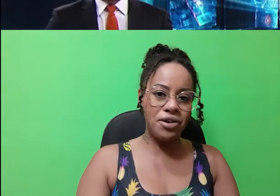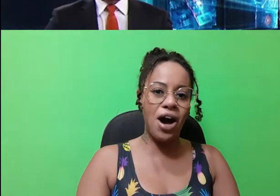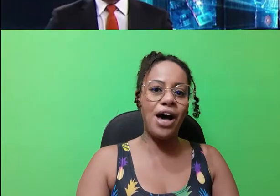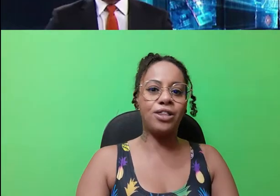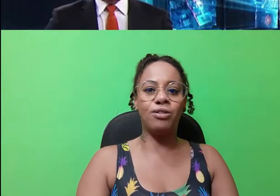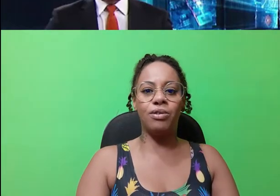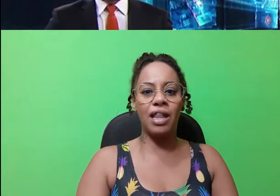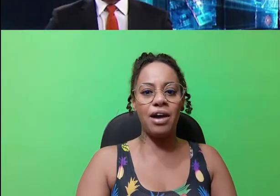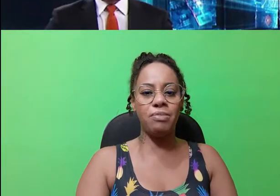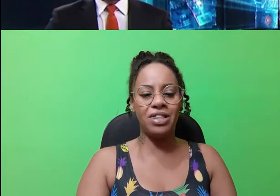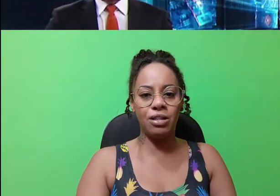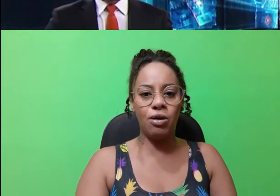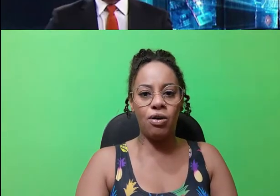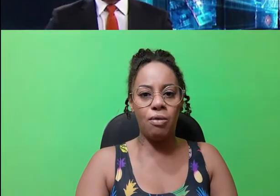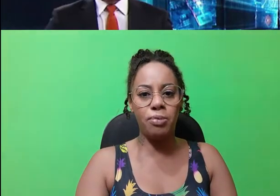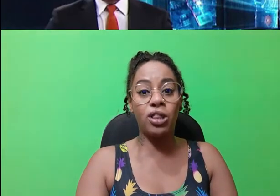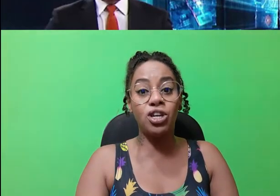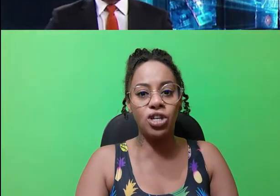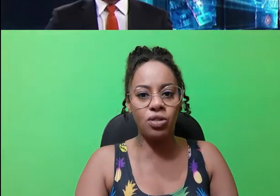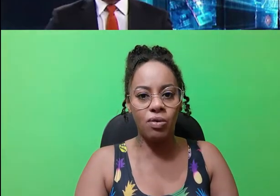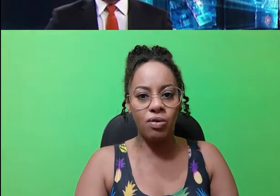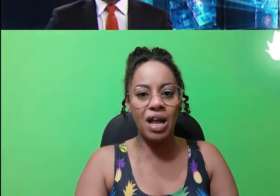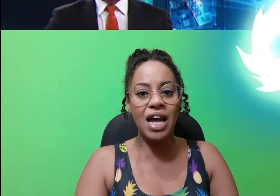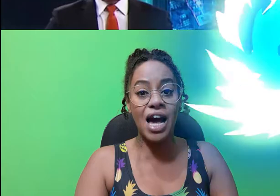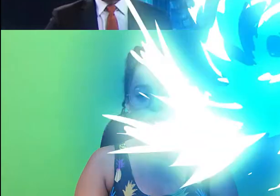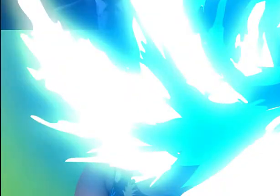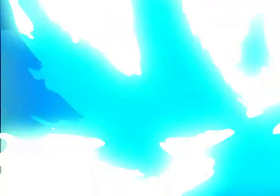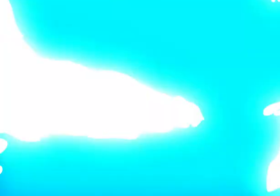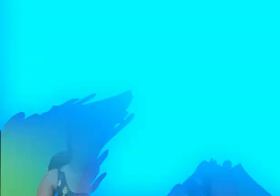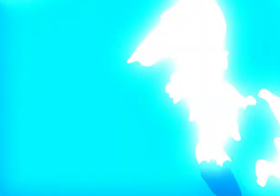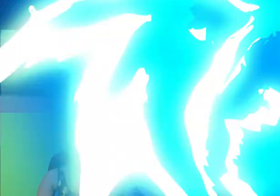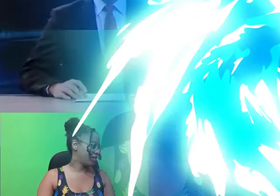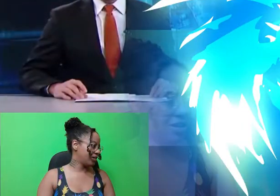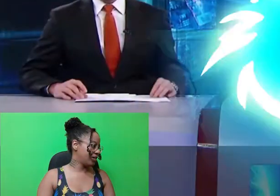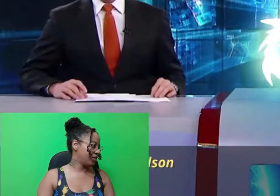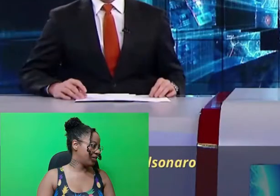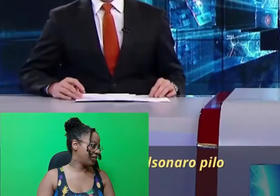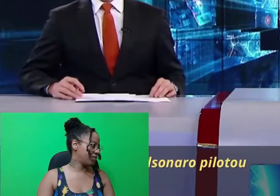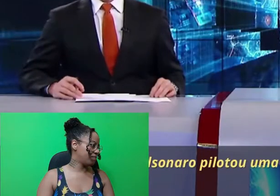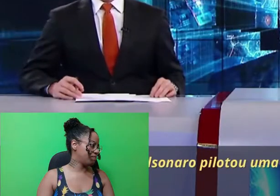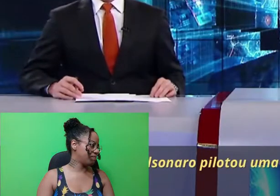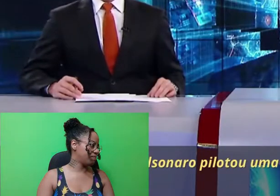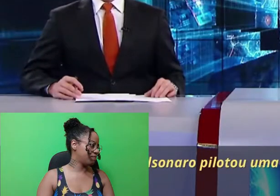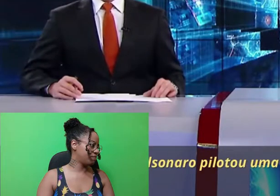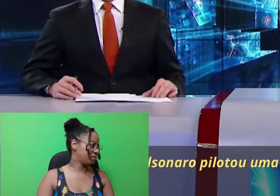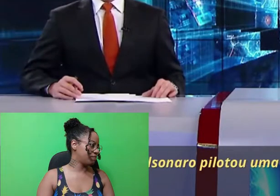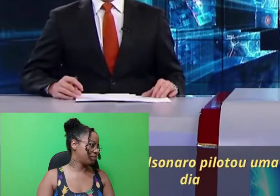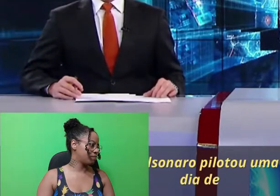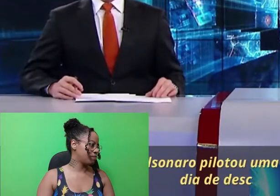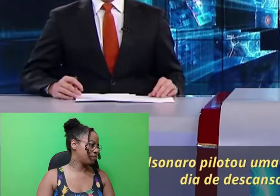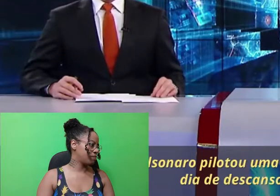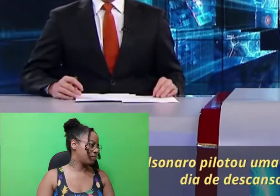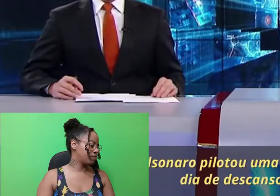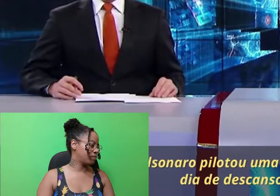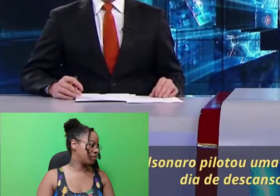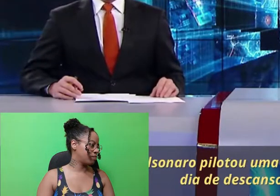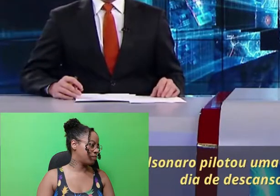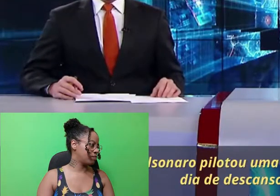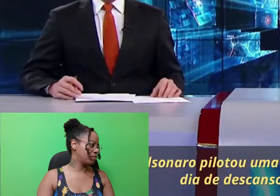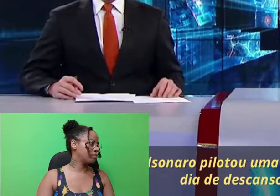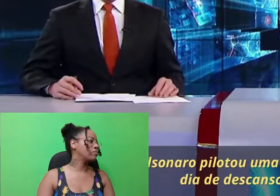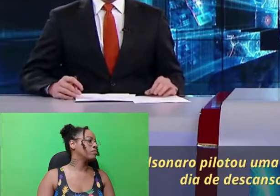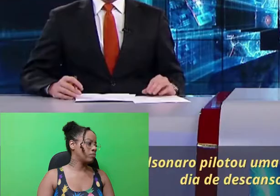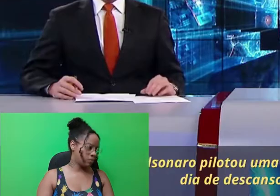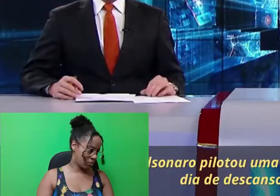também, eu gosto. Lá eu me sinto protegido, coalhado. Bolsonaro pilotou uma moto aquática no terceiro dia de